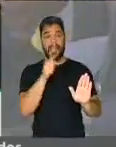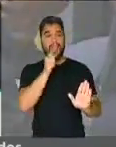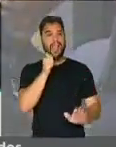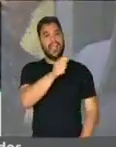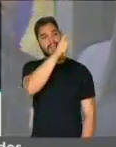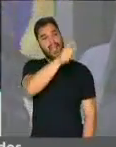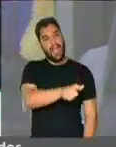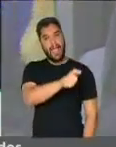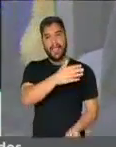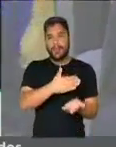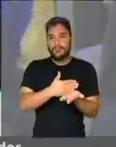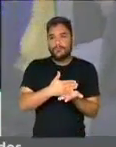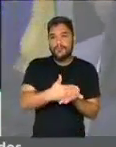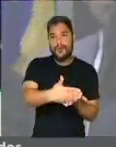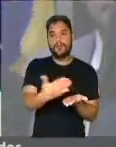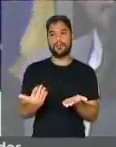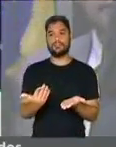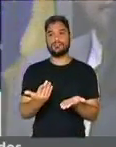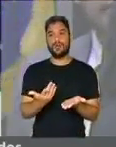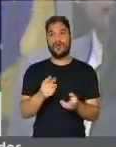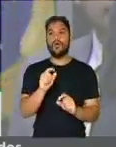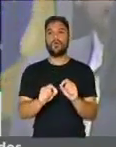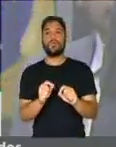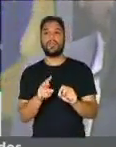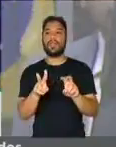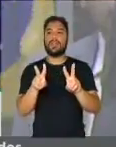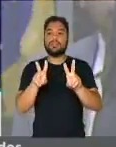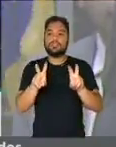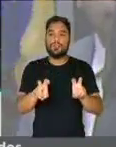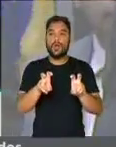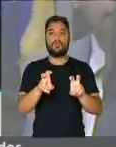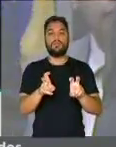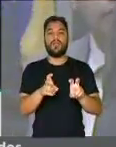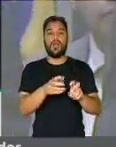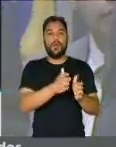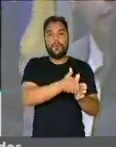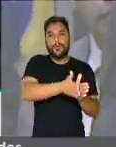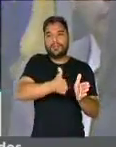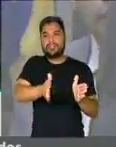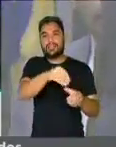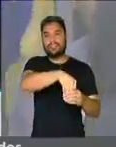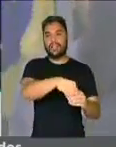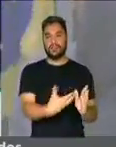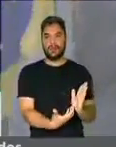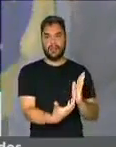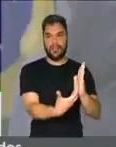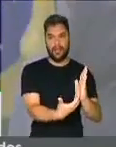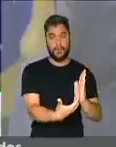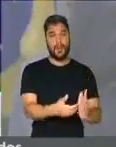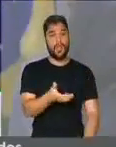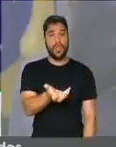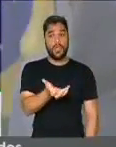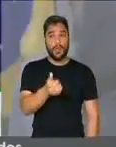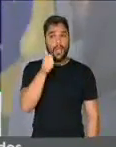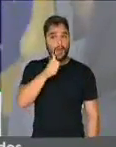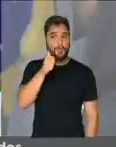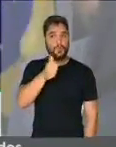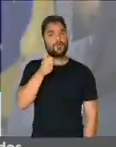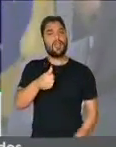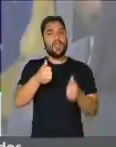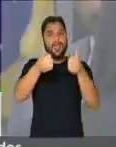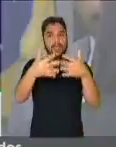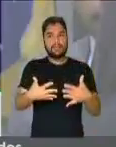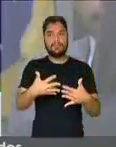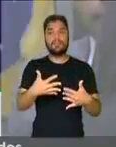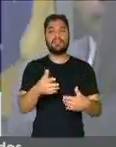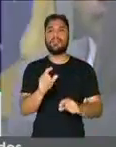todo o trabalho do transporte na Câmara Federal. Eu quero que ela fale alguma coisa sobre